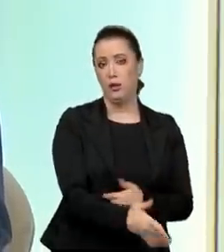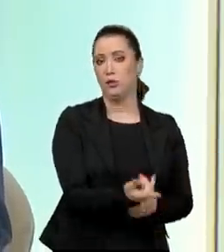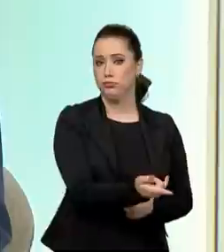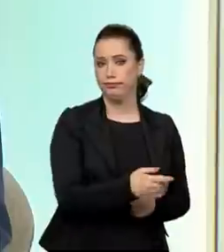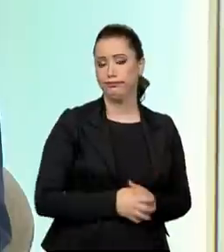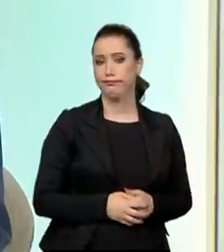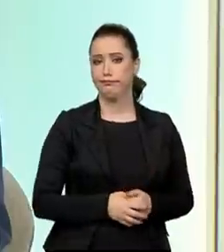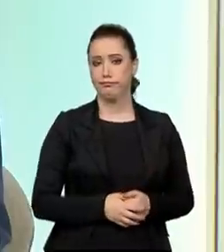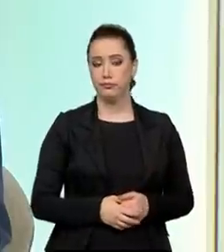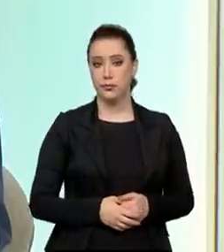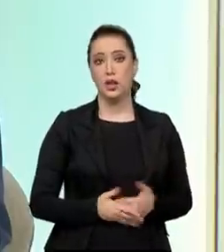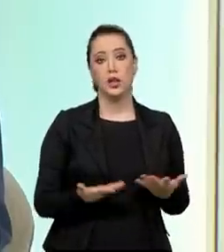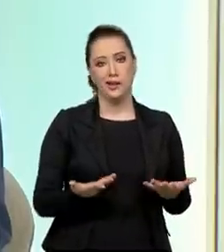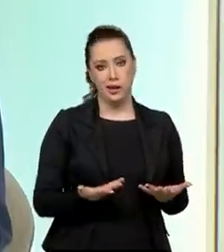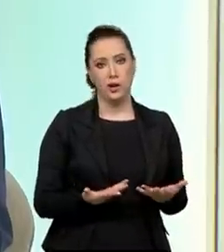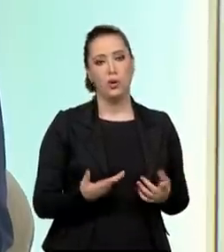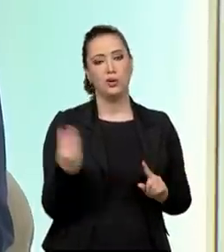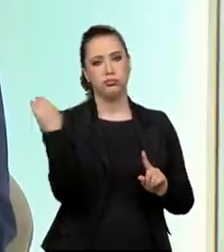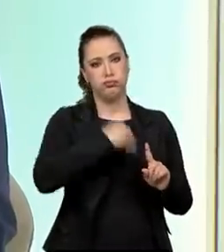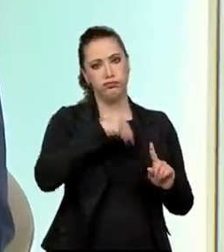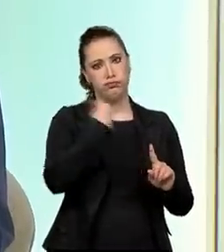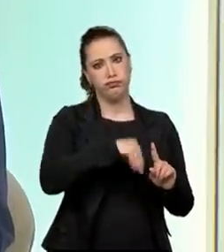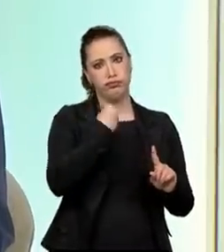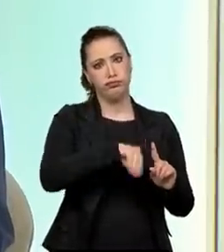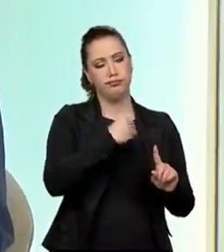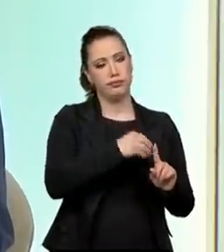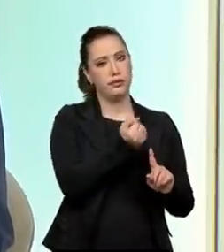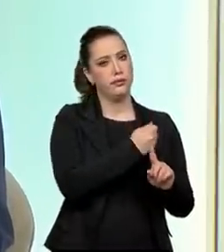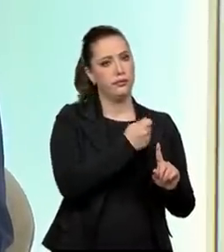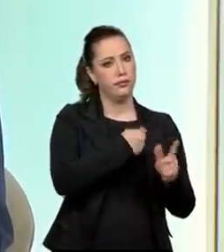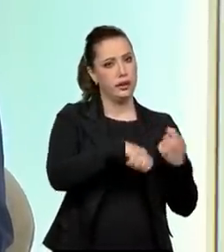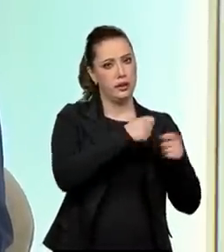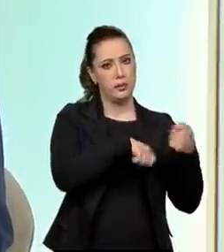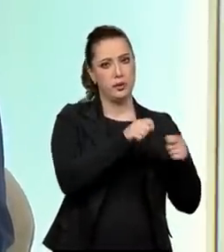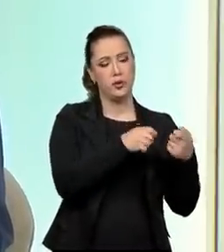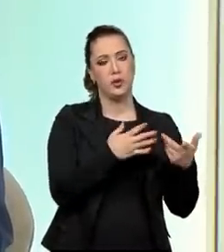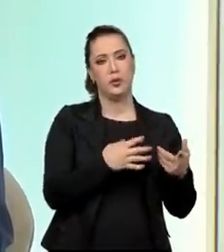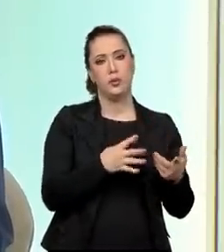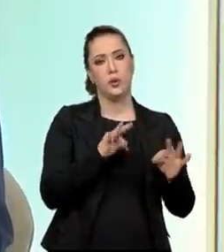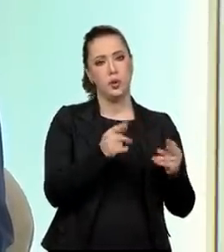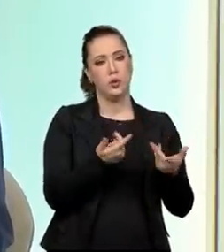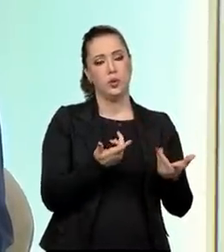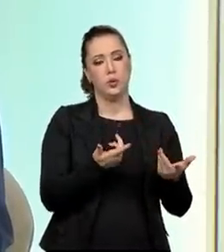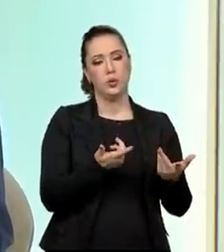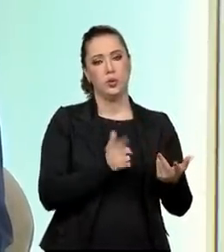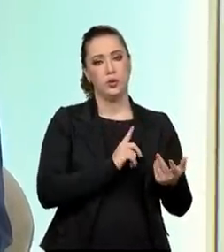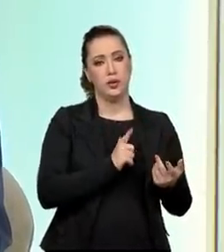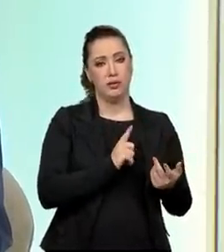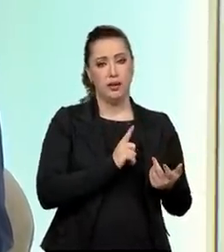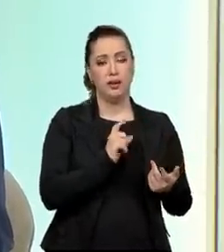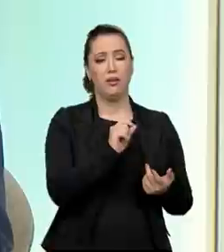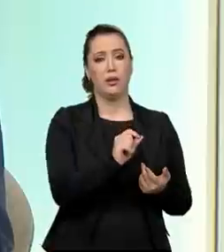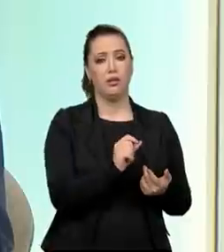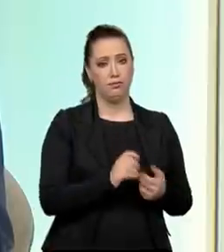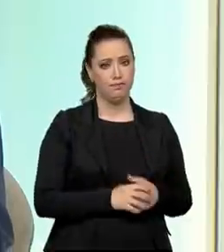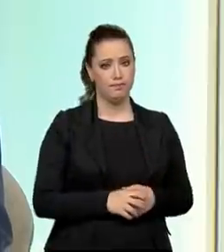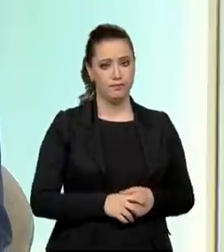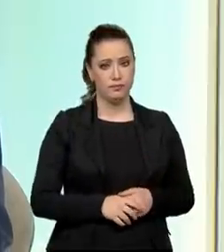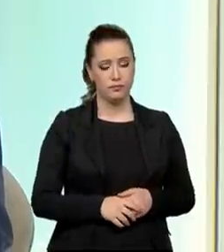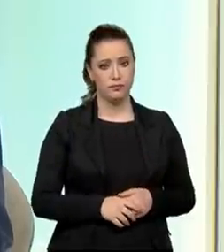com a vulnerabilidade econômica, tudo o que se espera, e no mundo já tem alguns estudos que mostram, é,